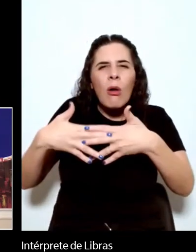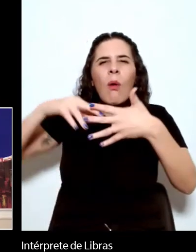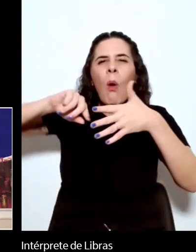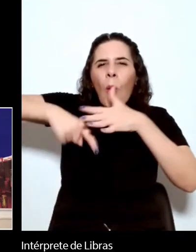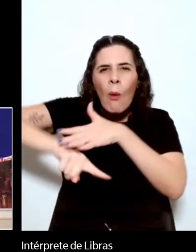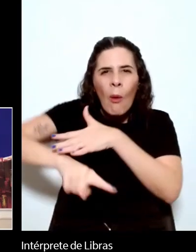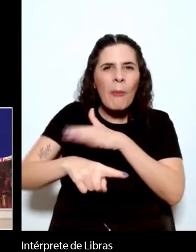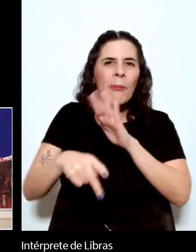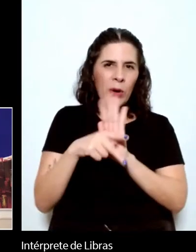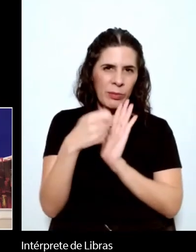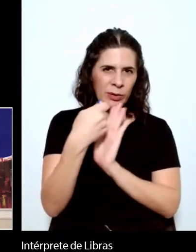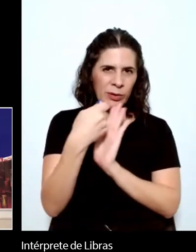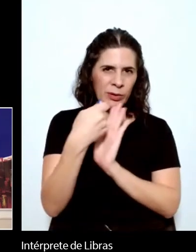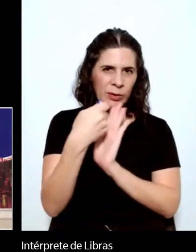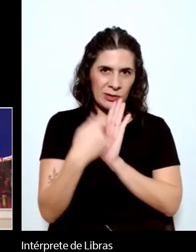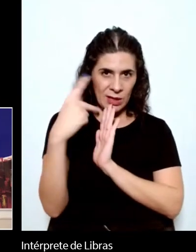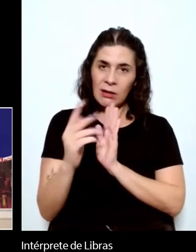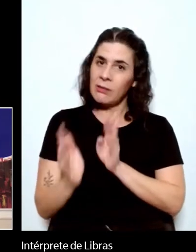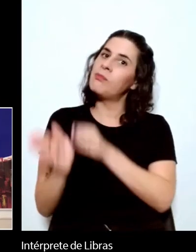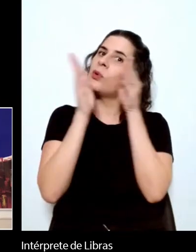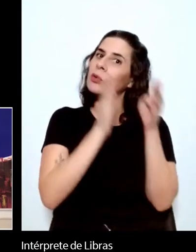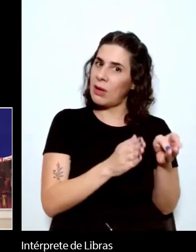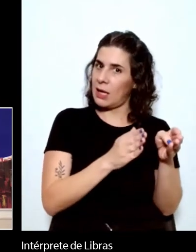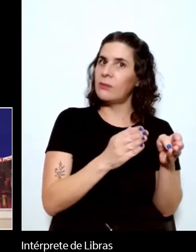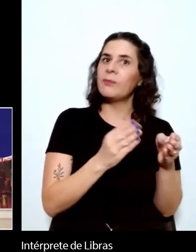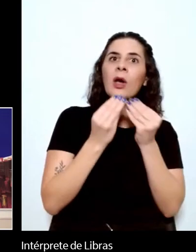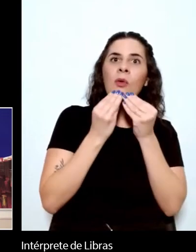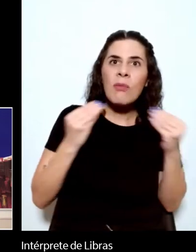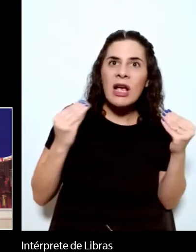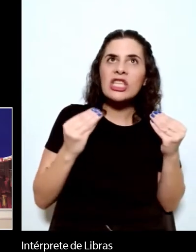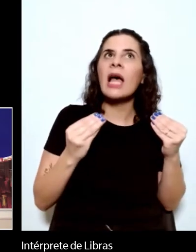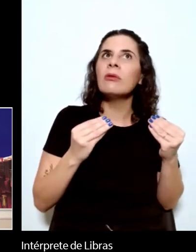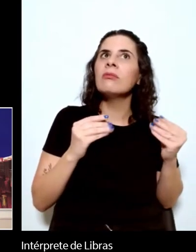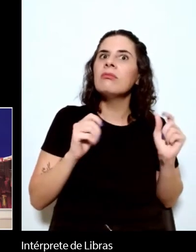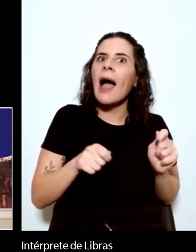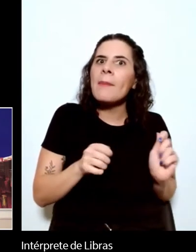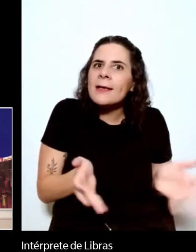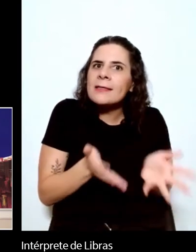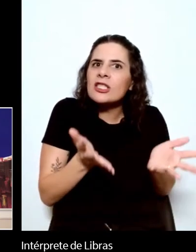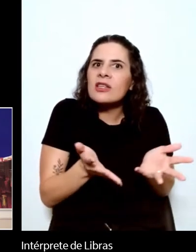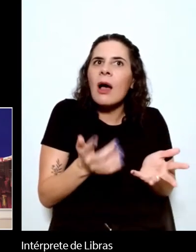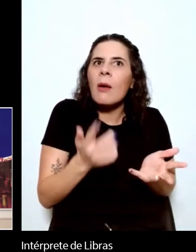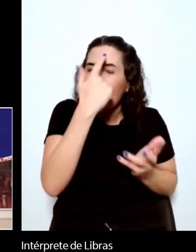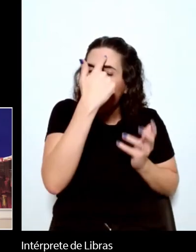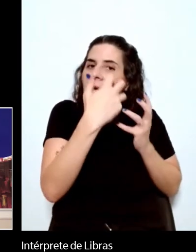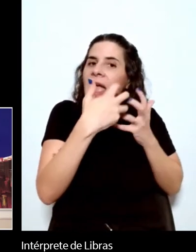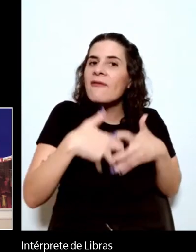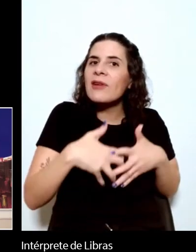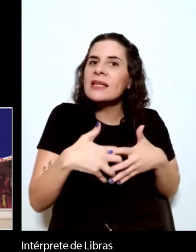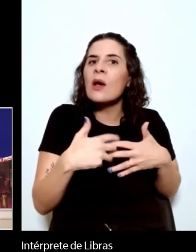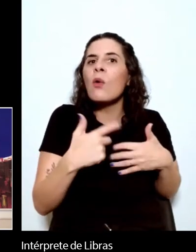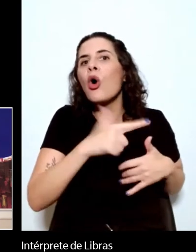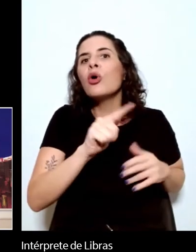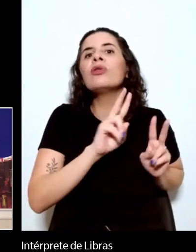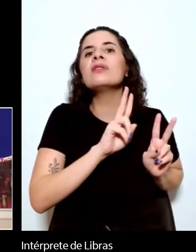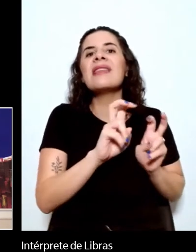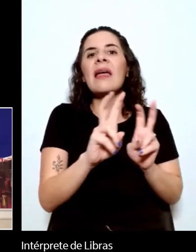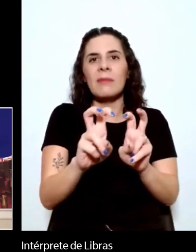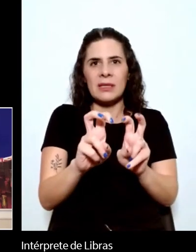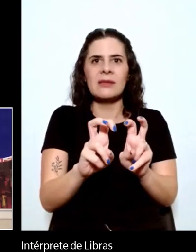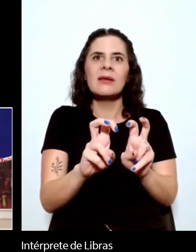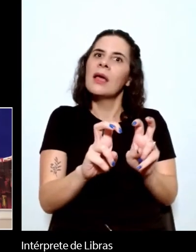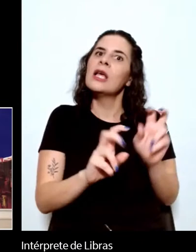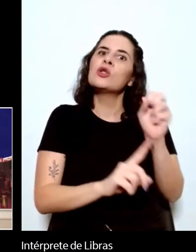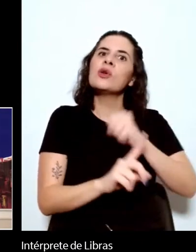de outro lado, o Machado de Assis que permite uma reflexão muito interessante sobre temas de caráter mais histórico social, muito